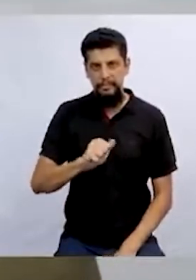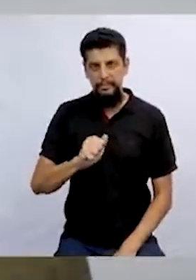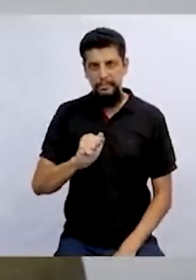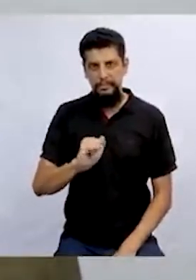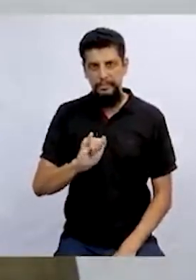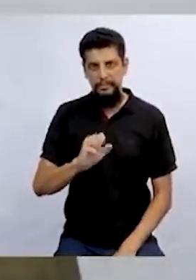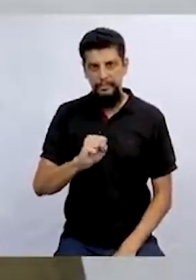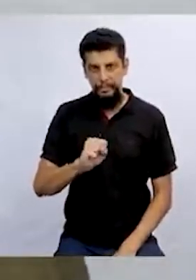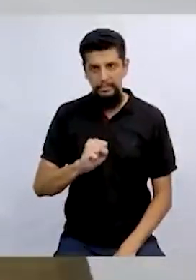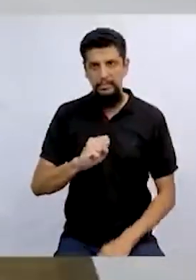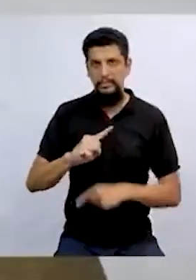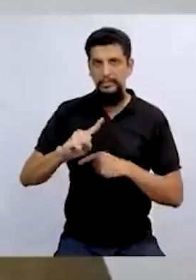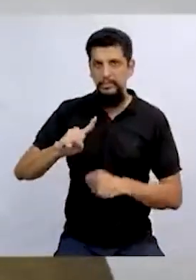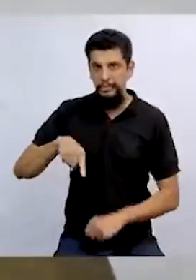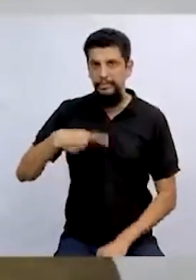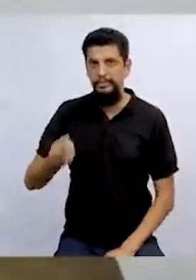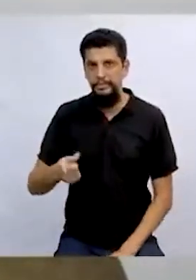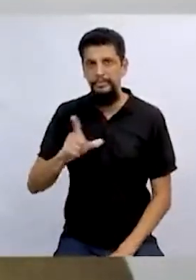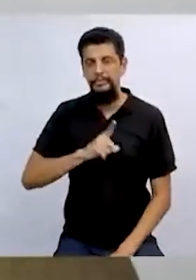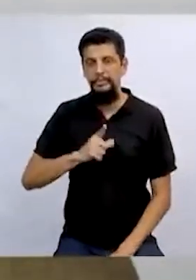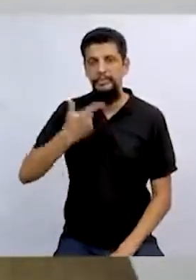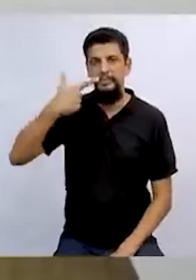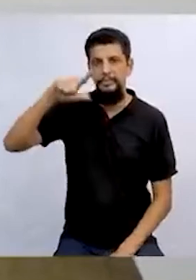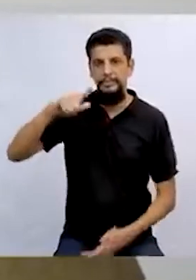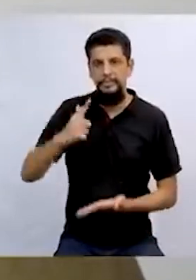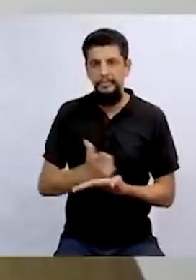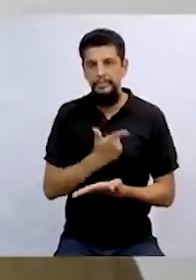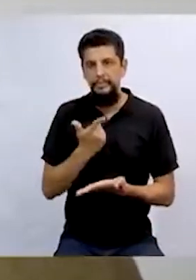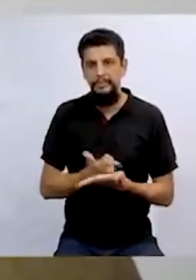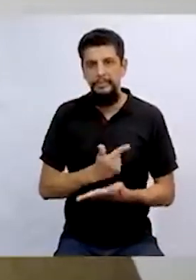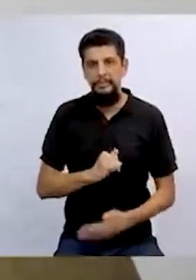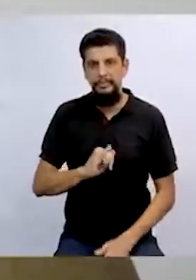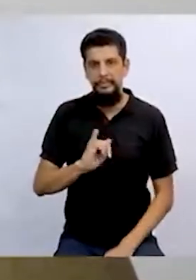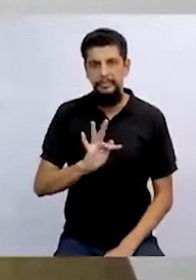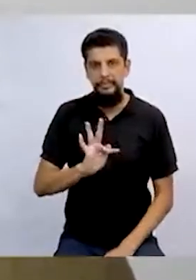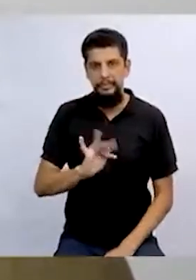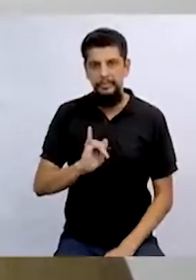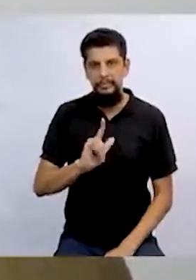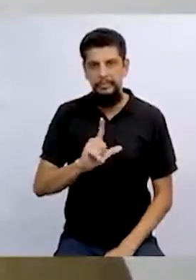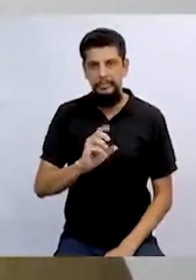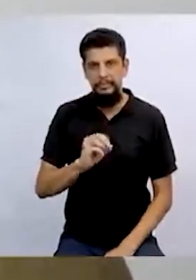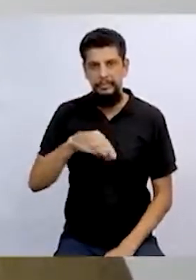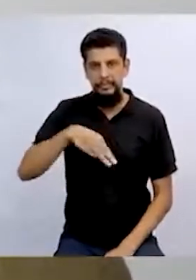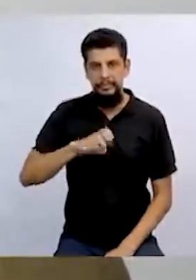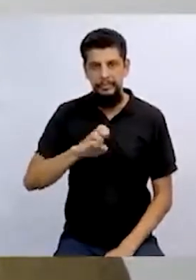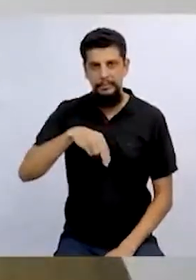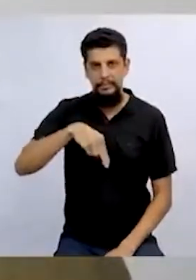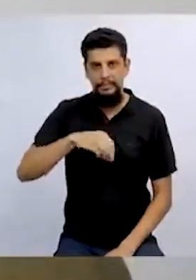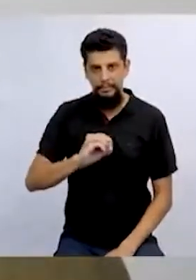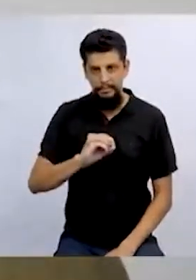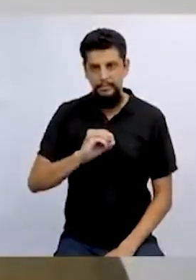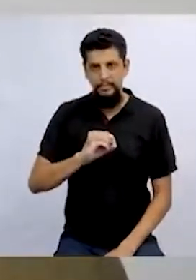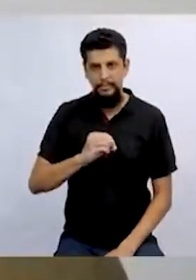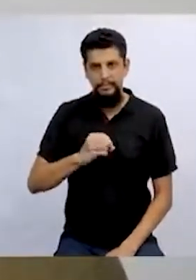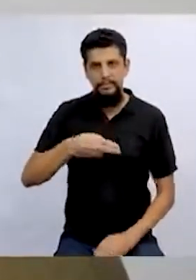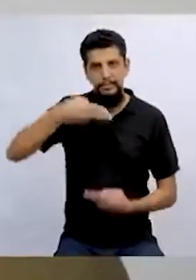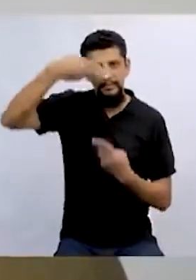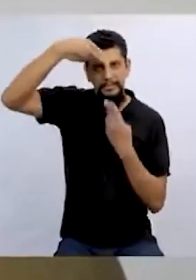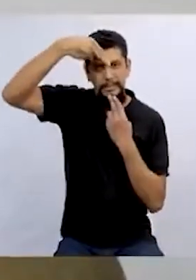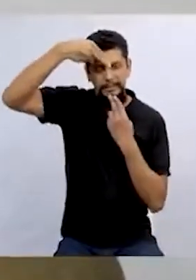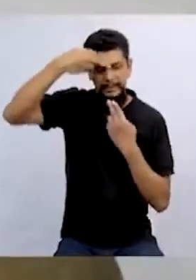Depois do Pintinho Ruivo, nasceu o Filomenos. Filomenos, o cabrito aflito.